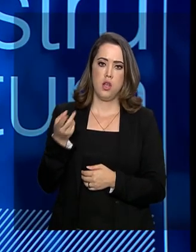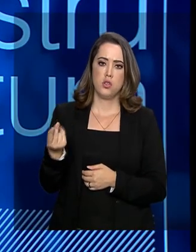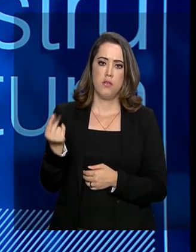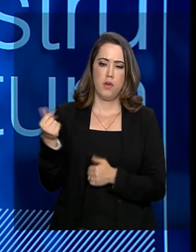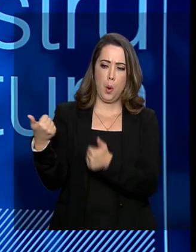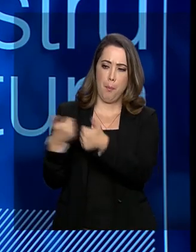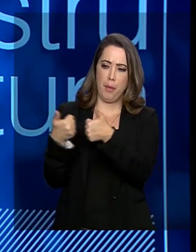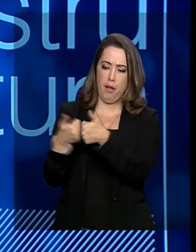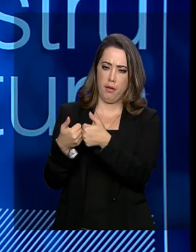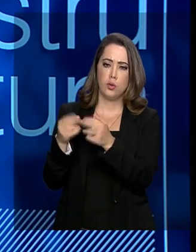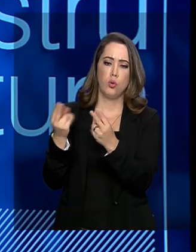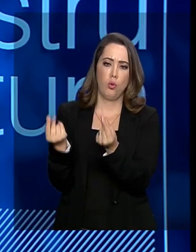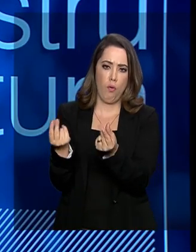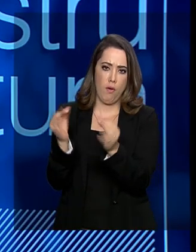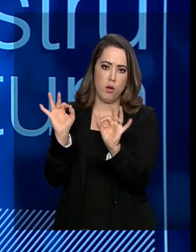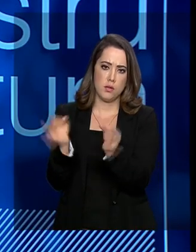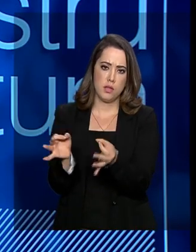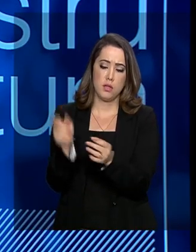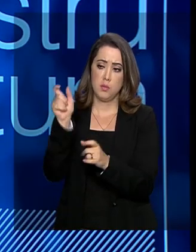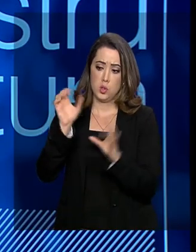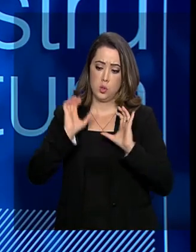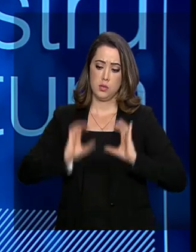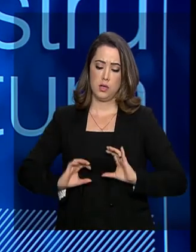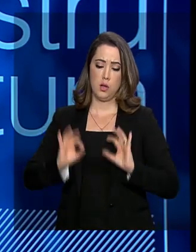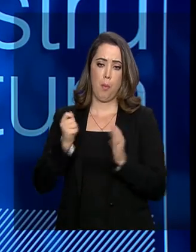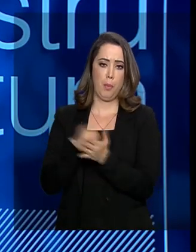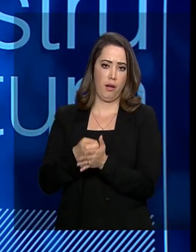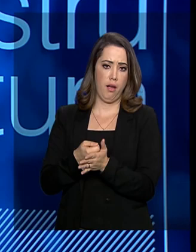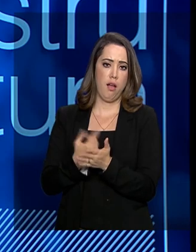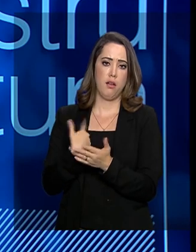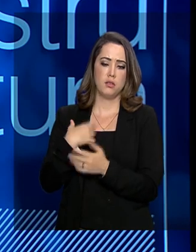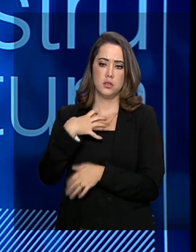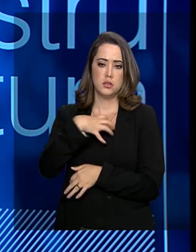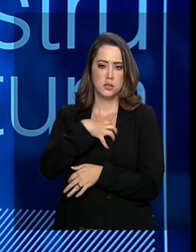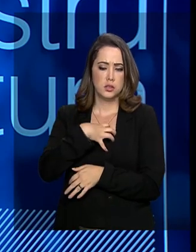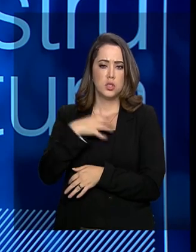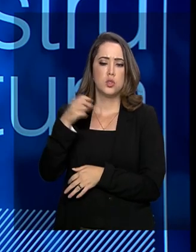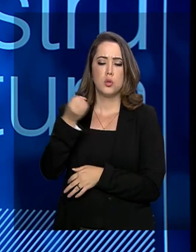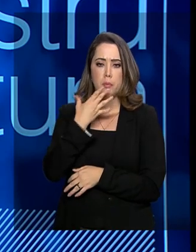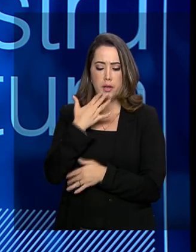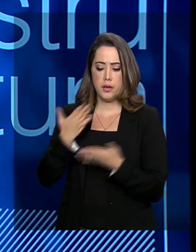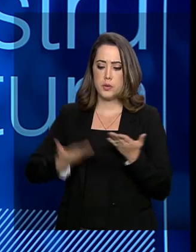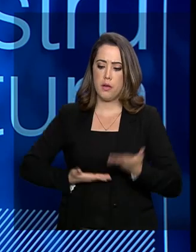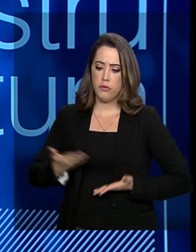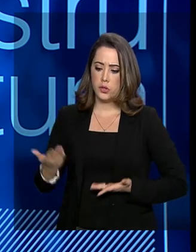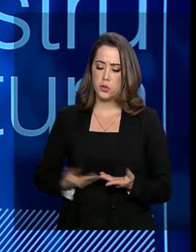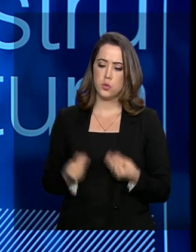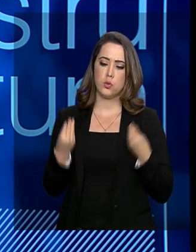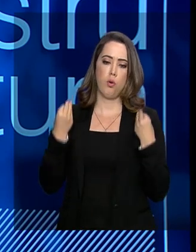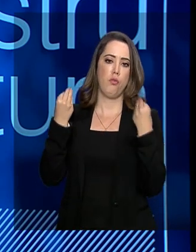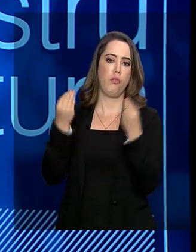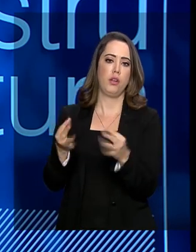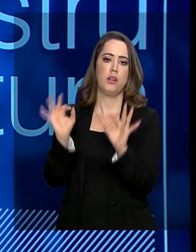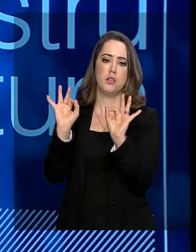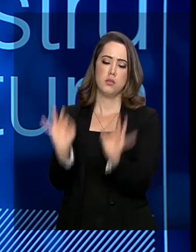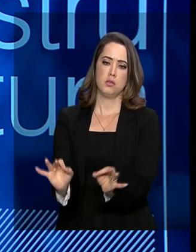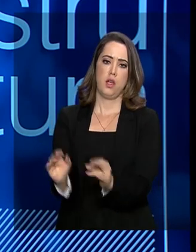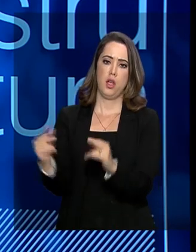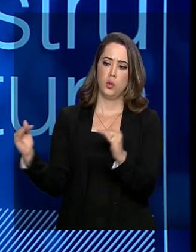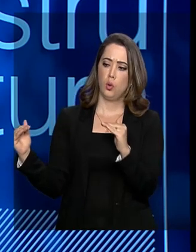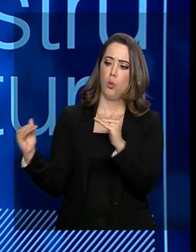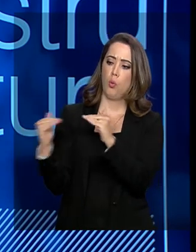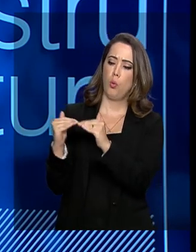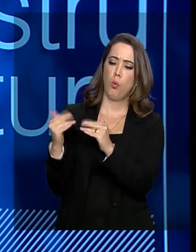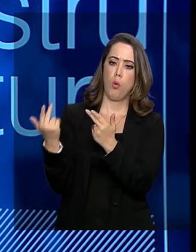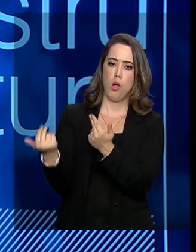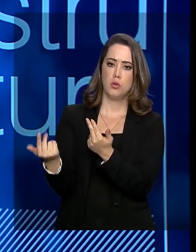próximas do condizente para o cidadão pagar e o cidadão ter, assim, o serviço de forma igualitária, aquilo